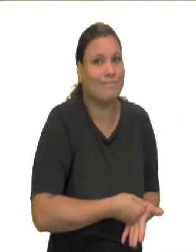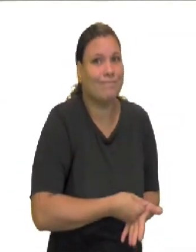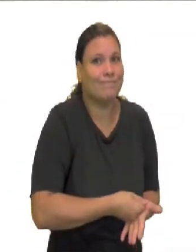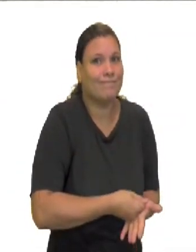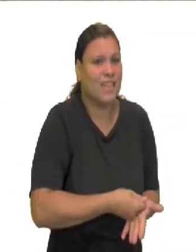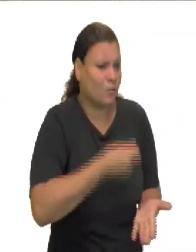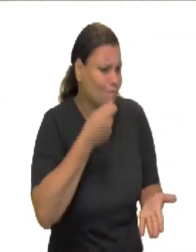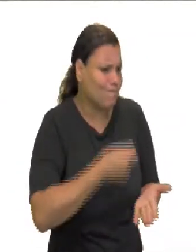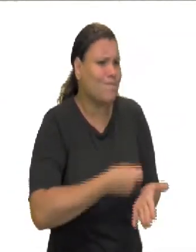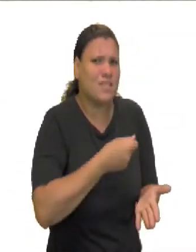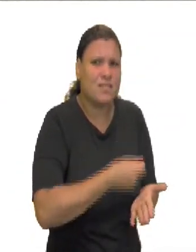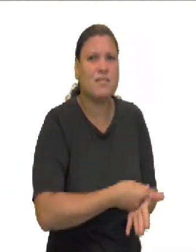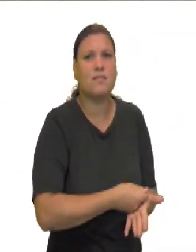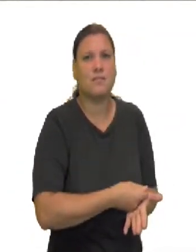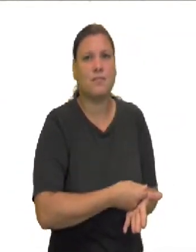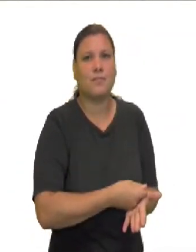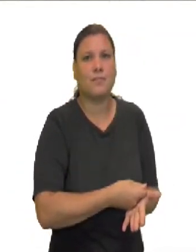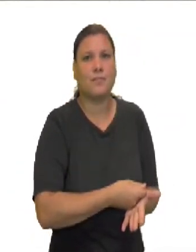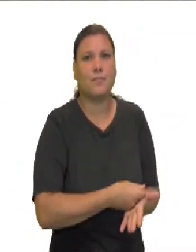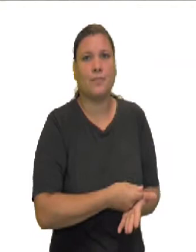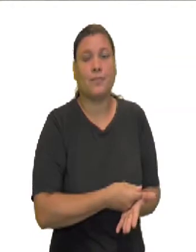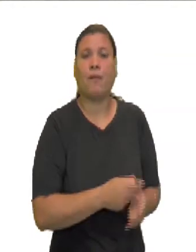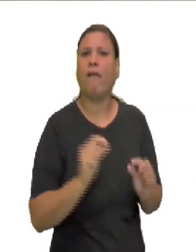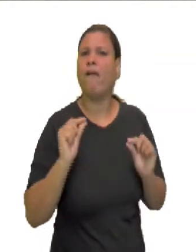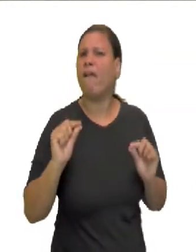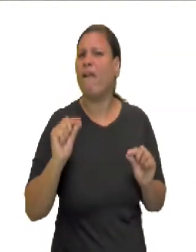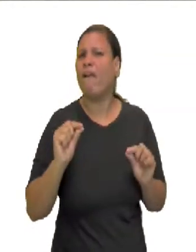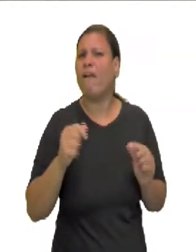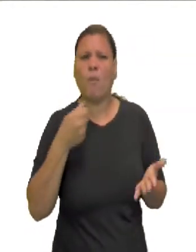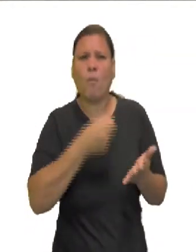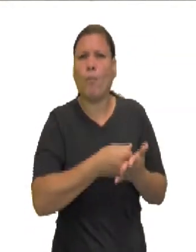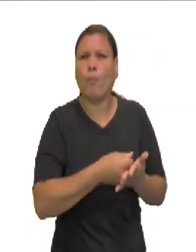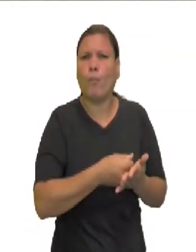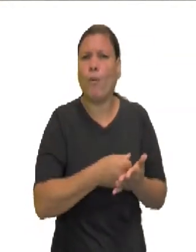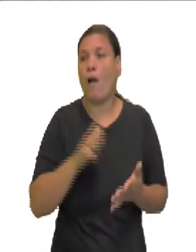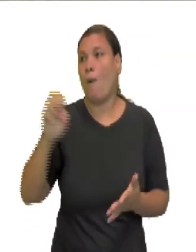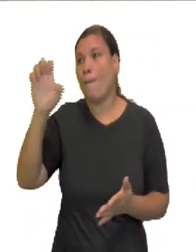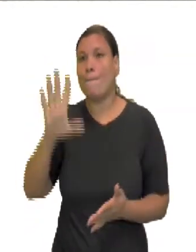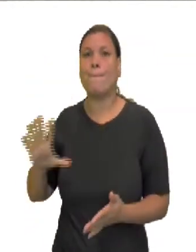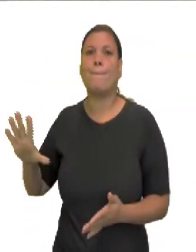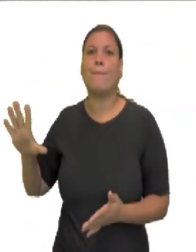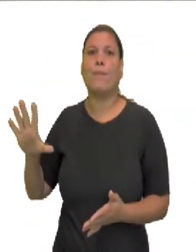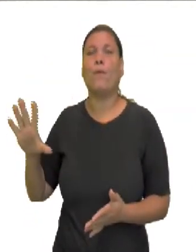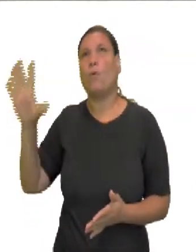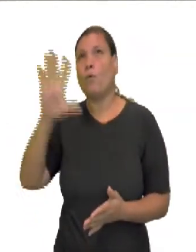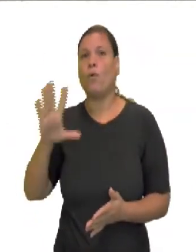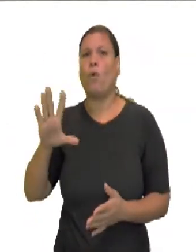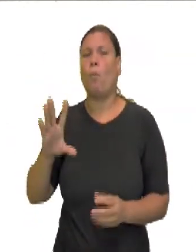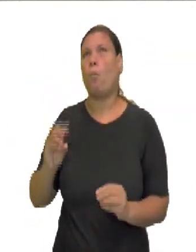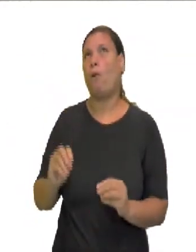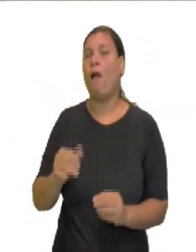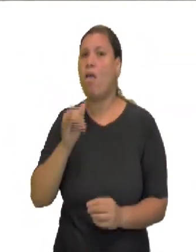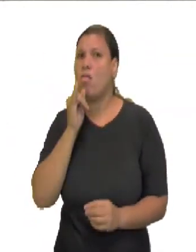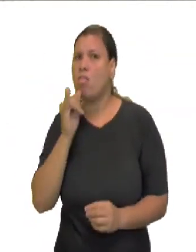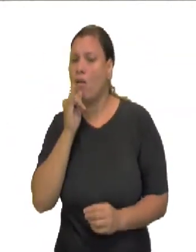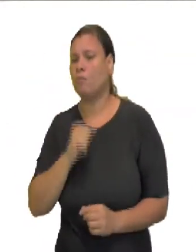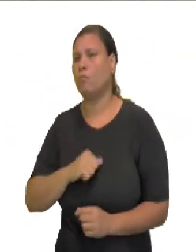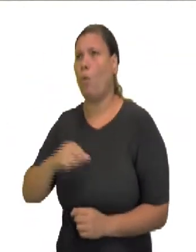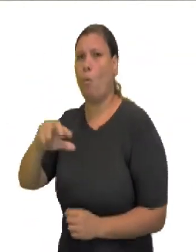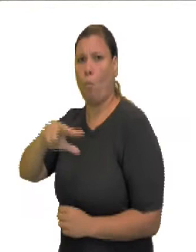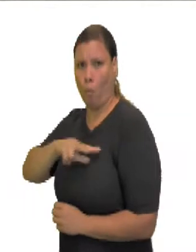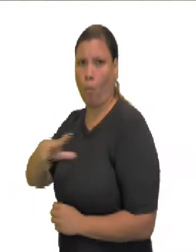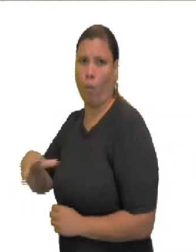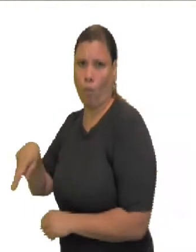imposto através de quê? Dos portugueses que aqui chegaram, aqui habitaram. E agora nós vamos